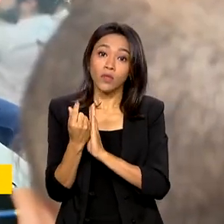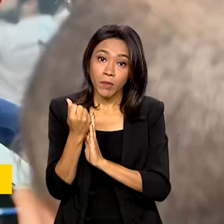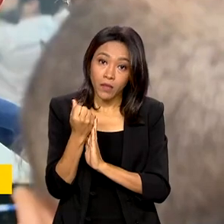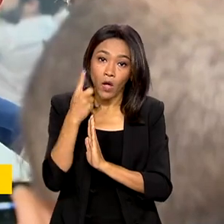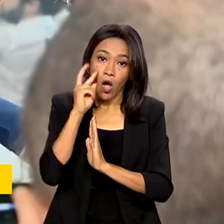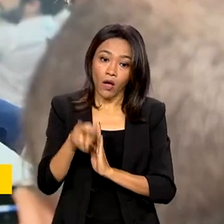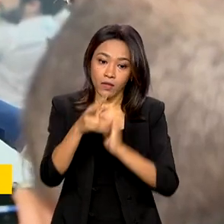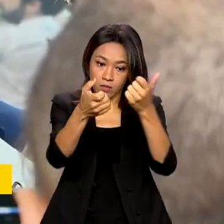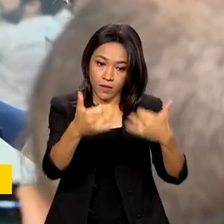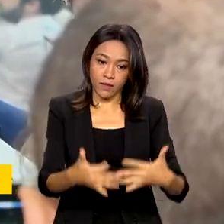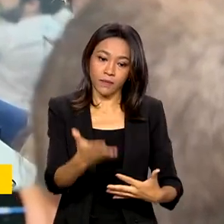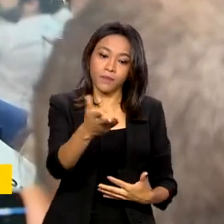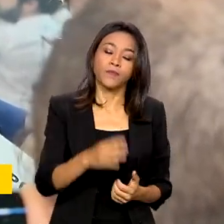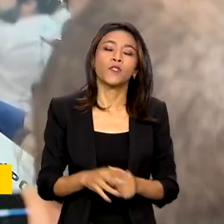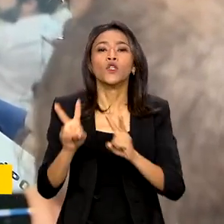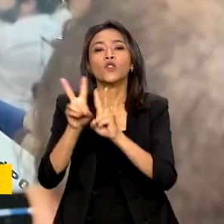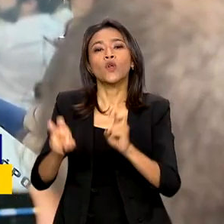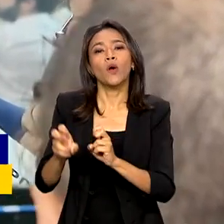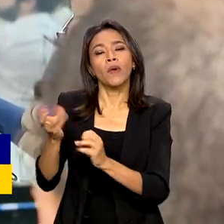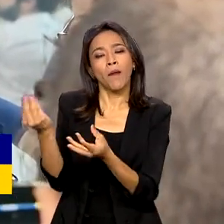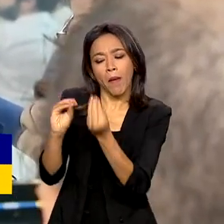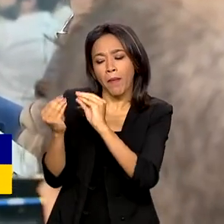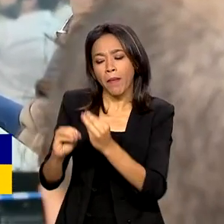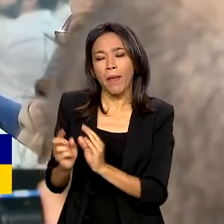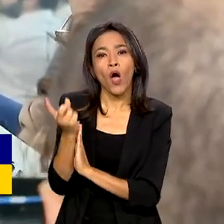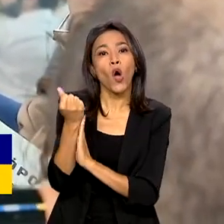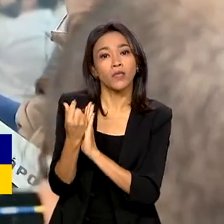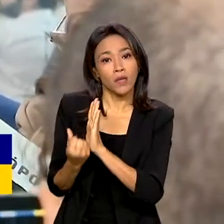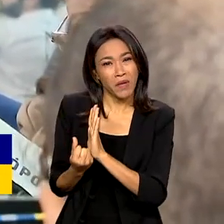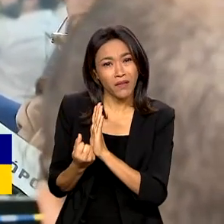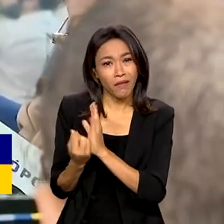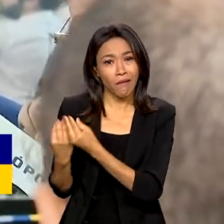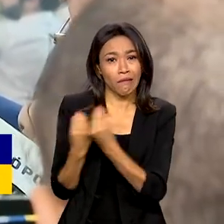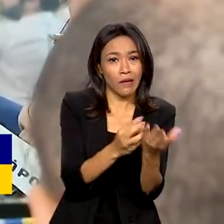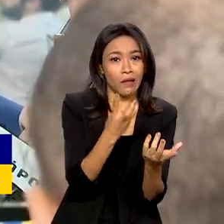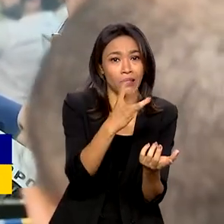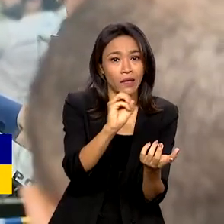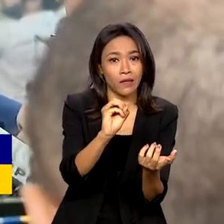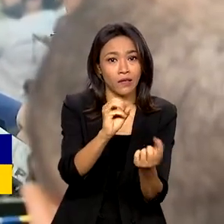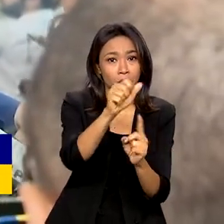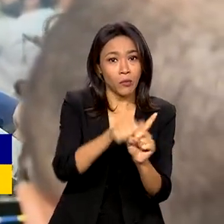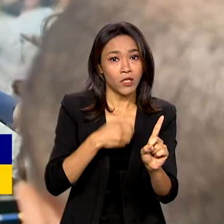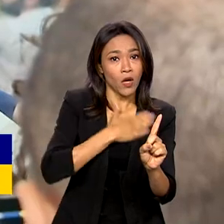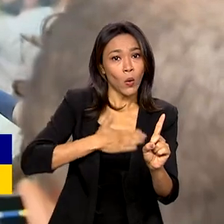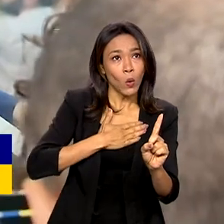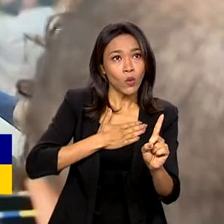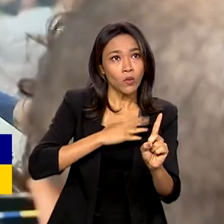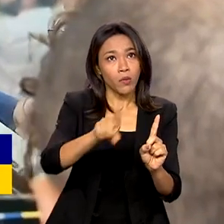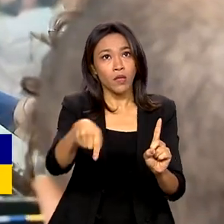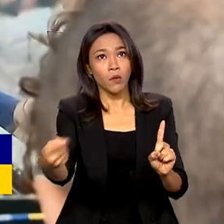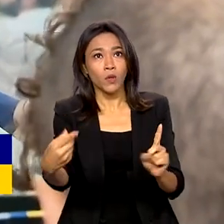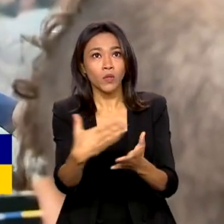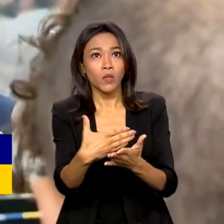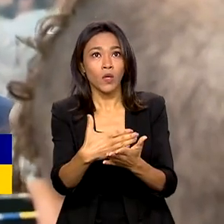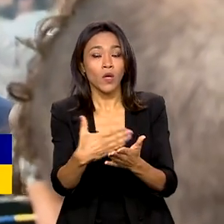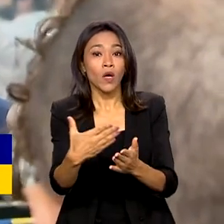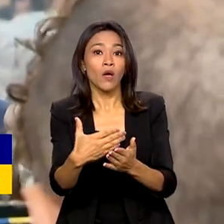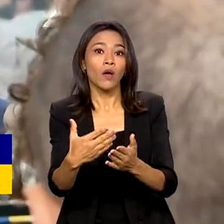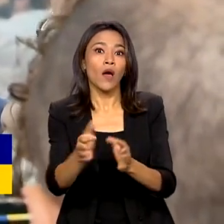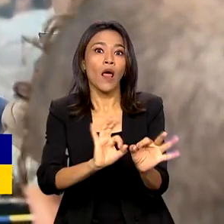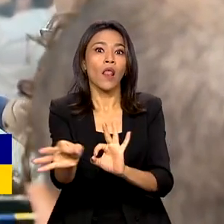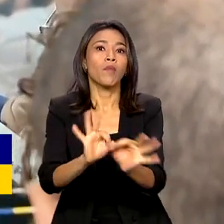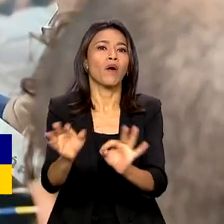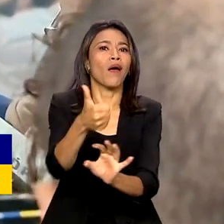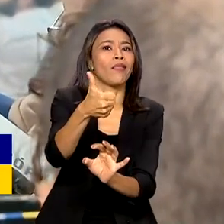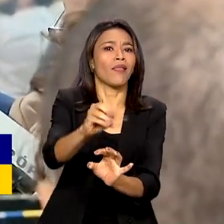elaboração do orçamento, você não entrega um orçamento 30 de agosto começando a elaborar 10 de agosto,